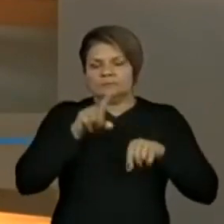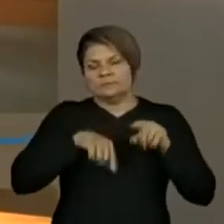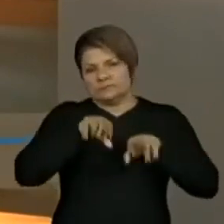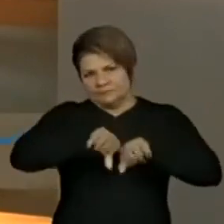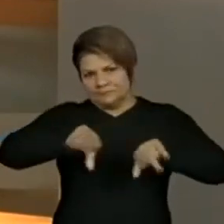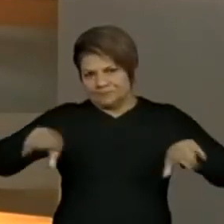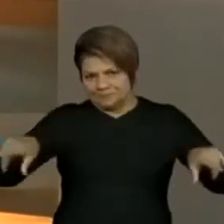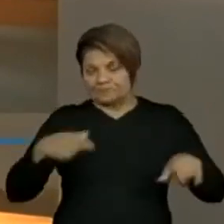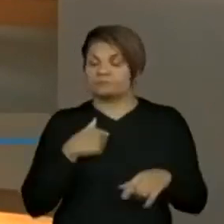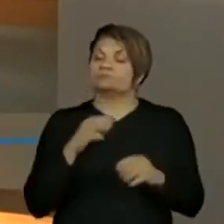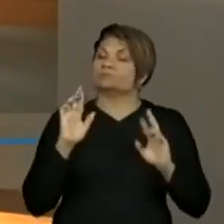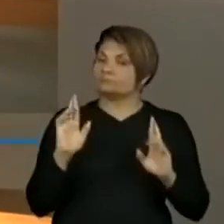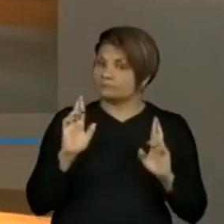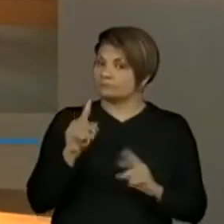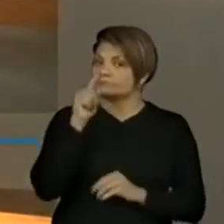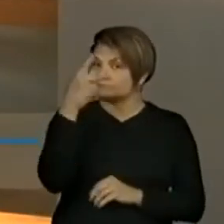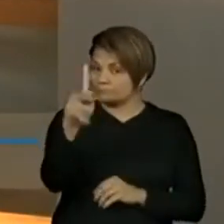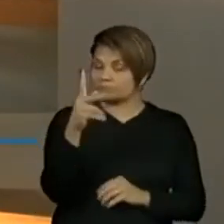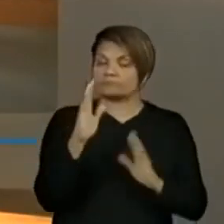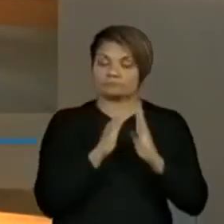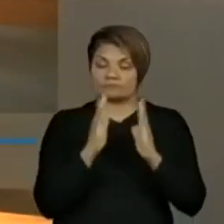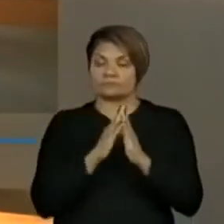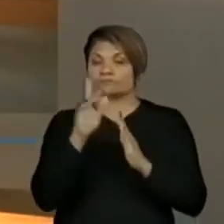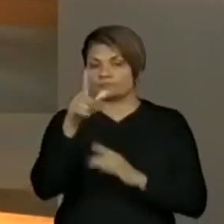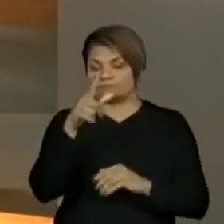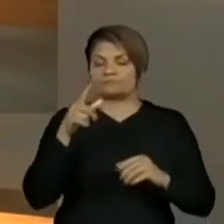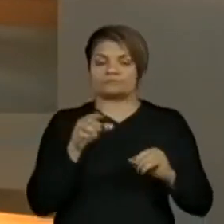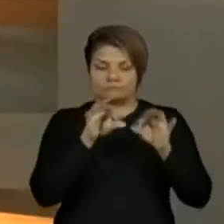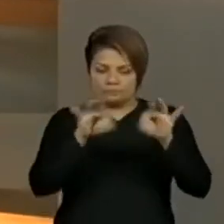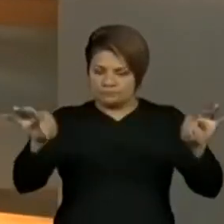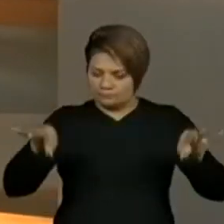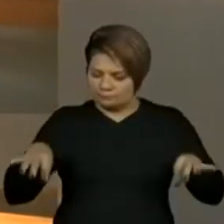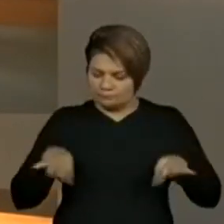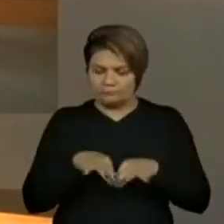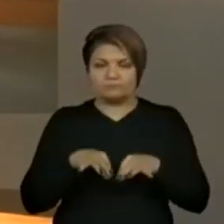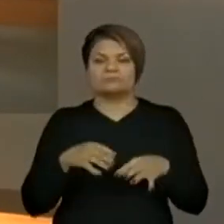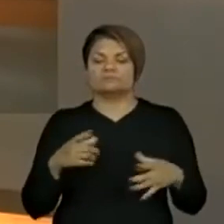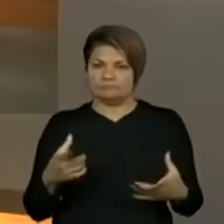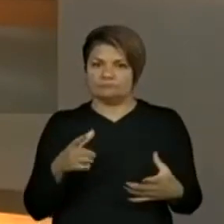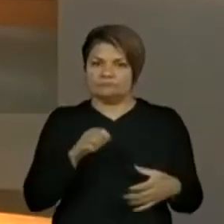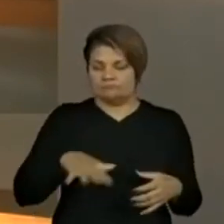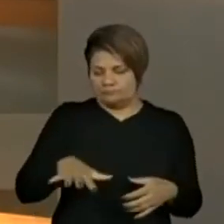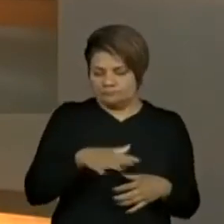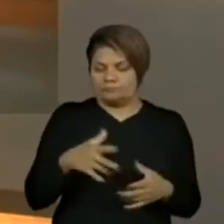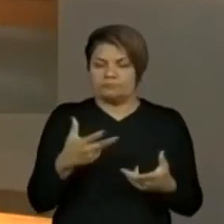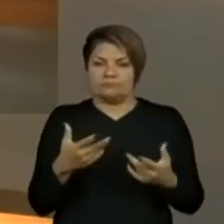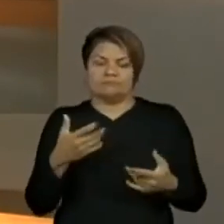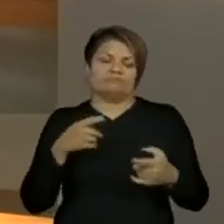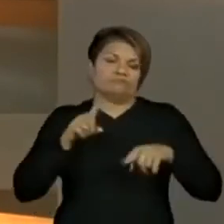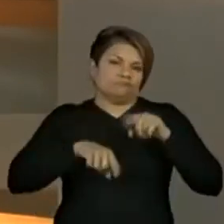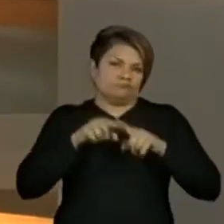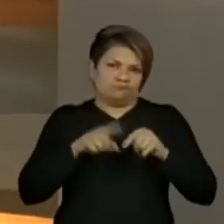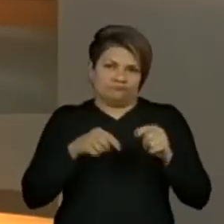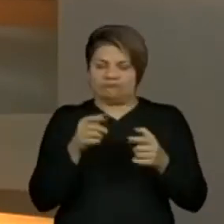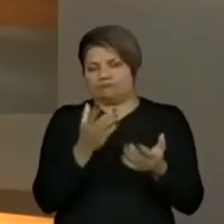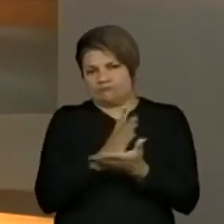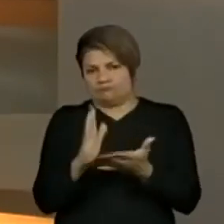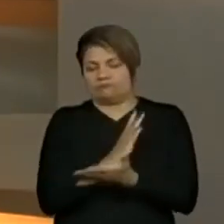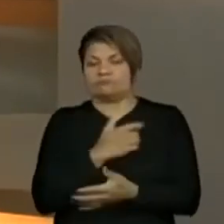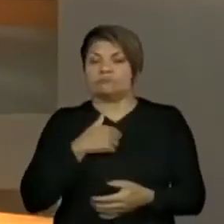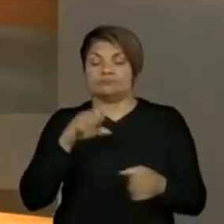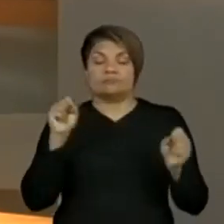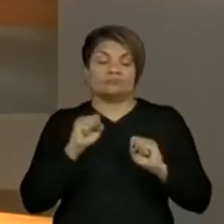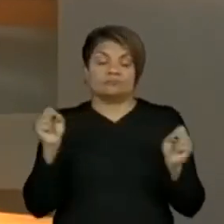vocês realizem também na casa de vocês a medição de perímetros de alguns objetos, certo? Adorei a